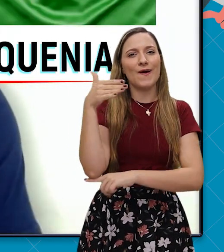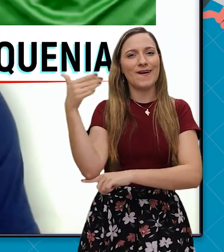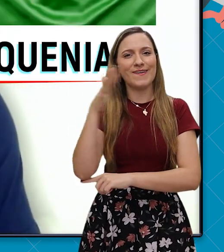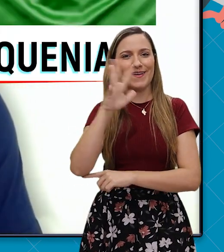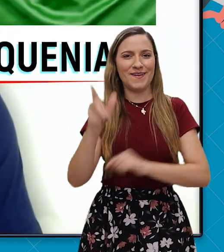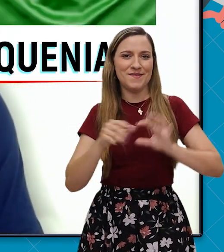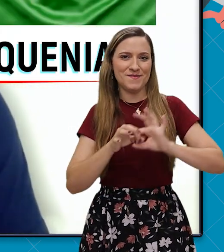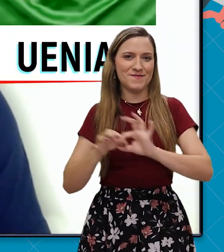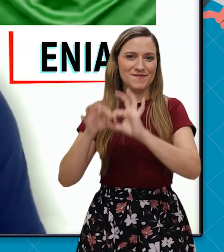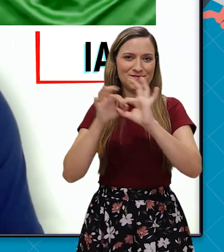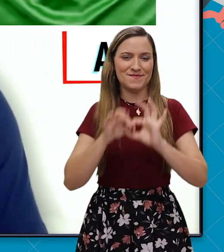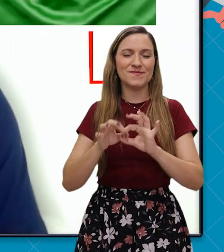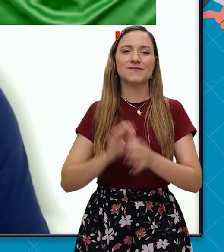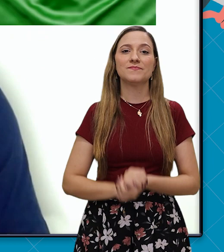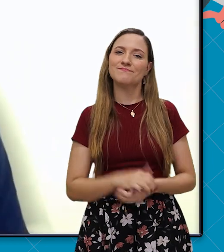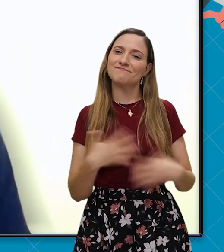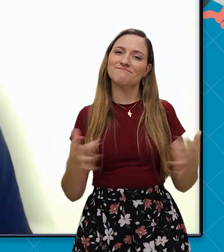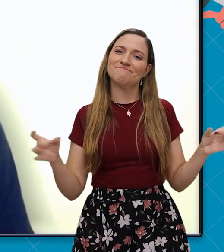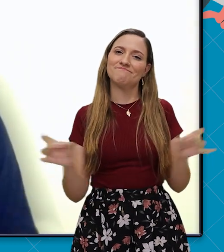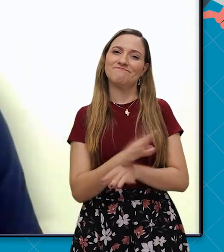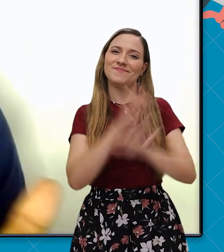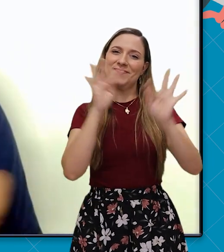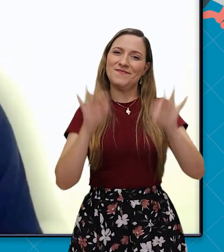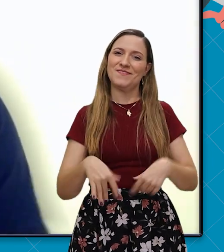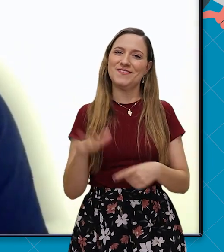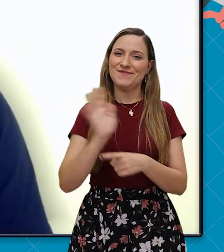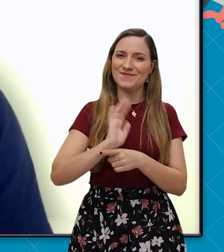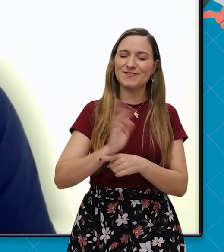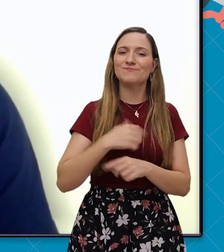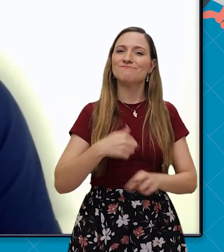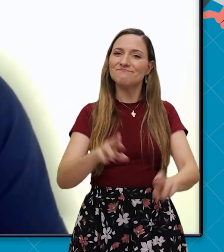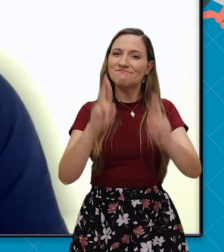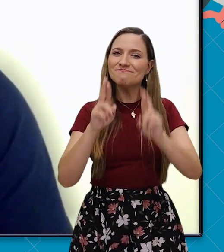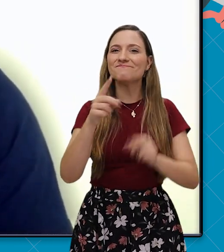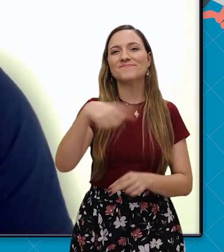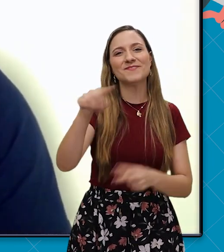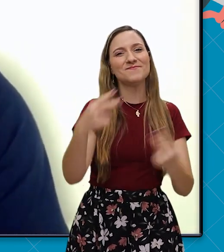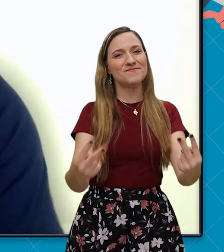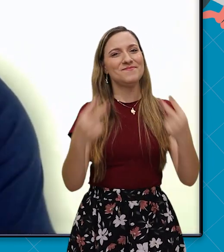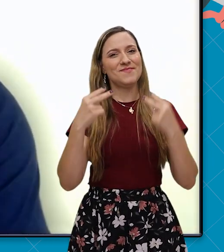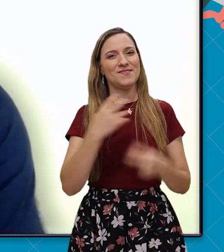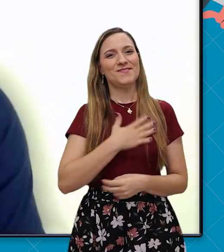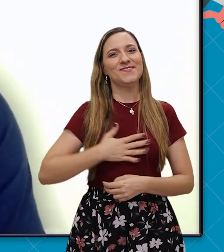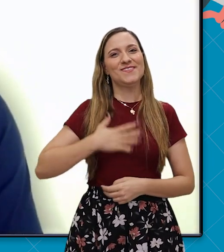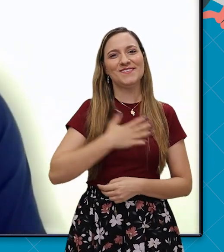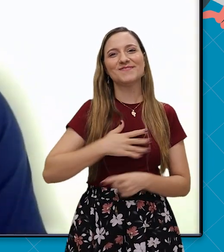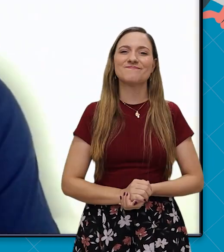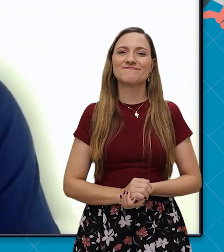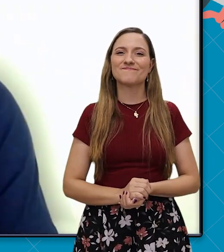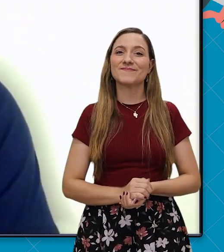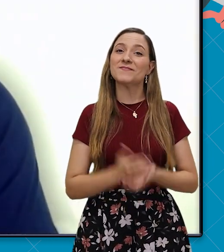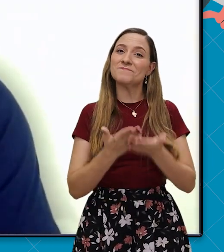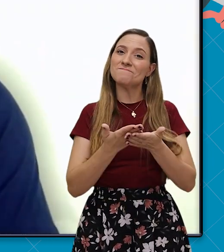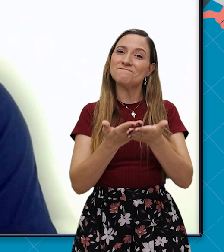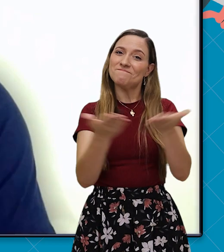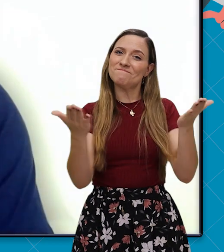aqui que tem as cores do pan-africanismo. Então pessoal, chegamos ao final de mais um vídeo. Espero que vocês tenham gostado.